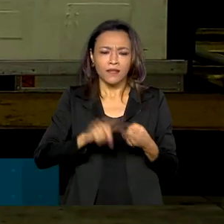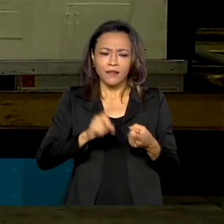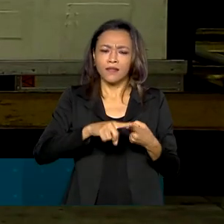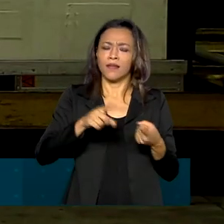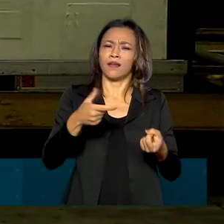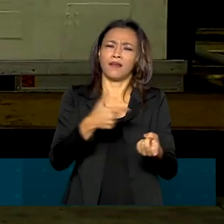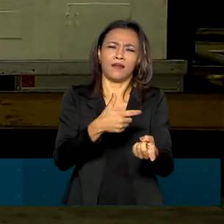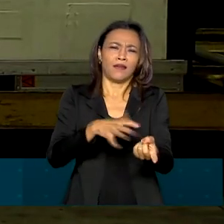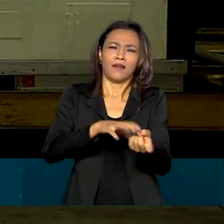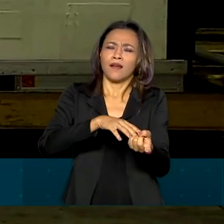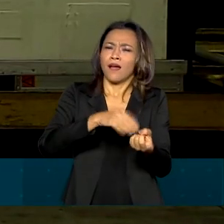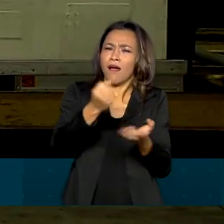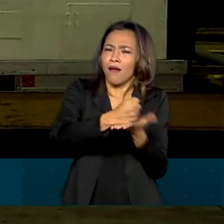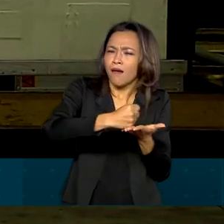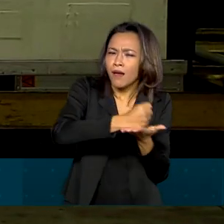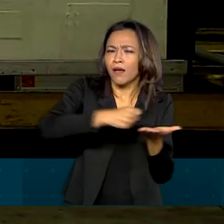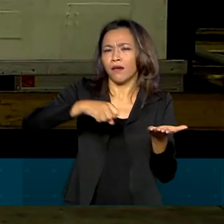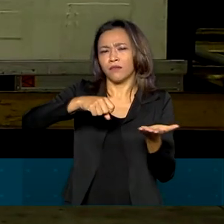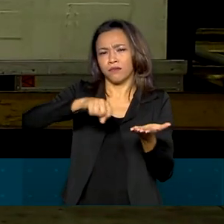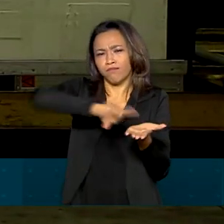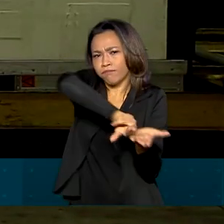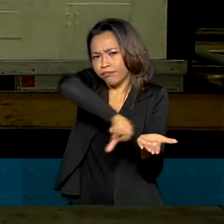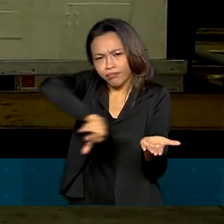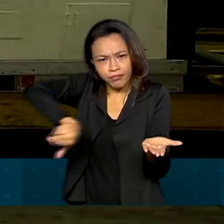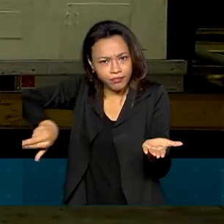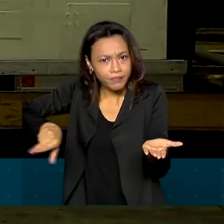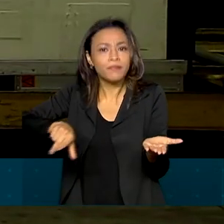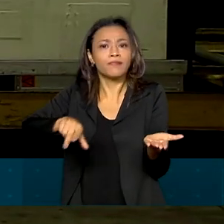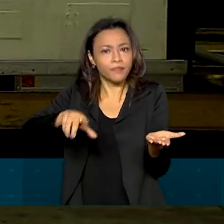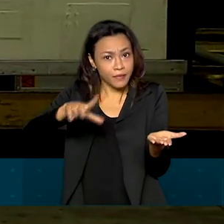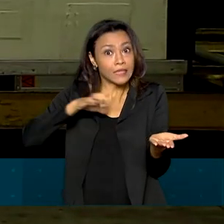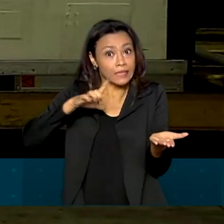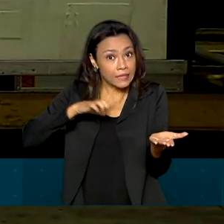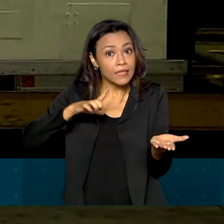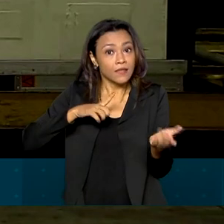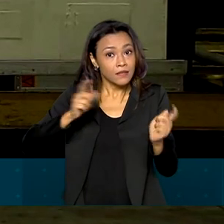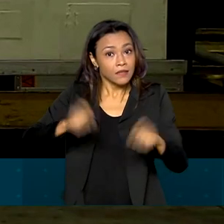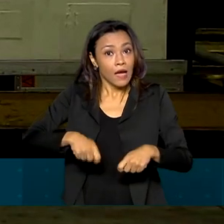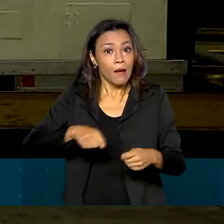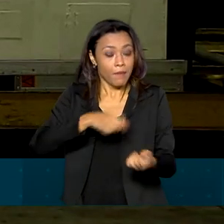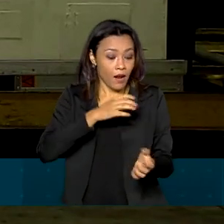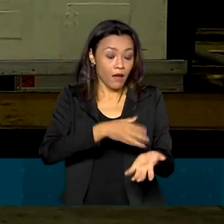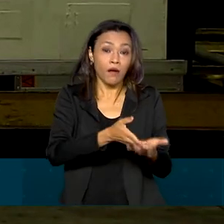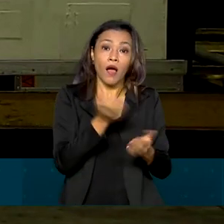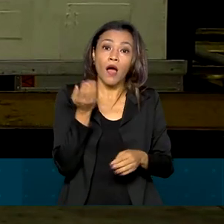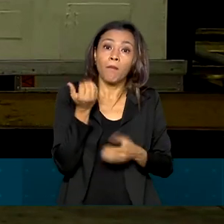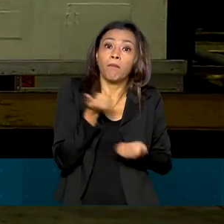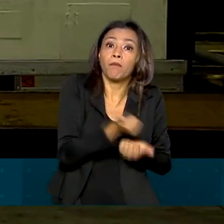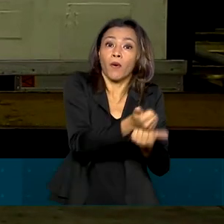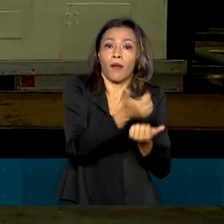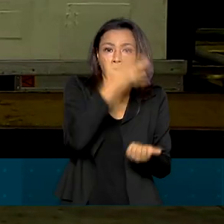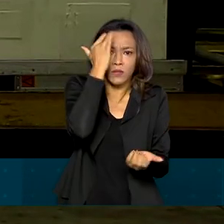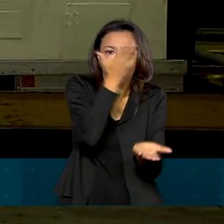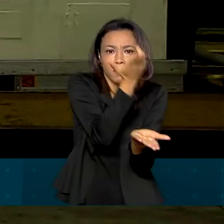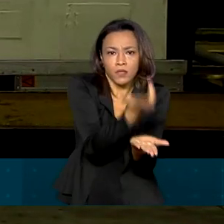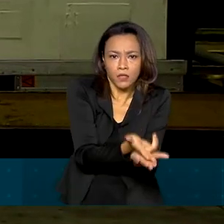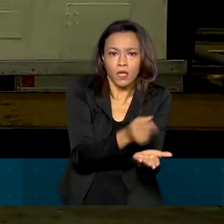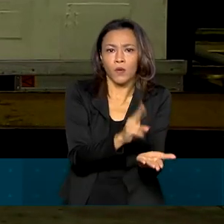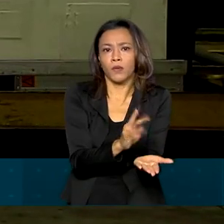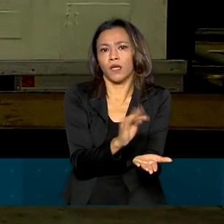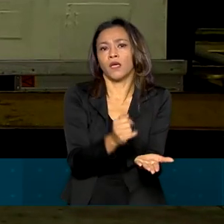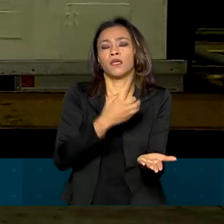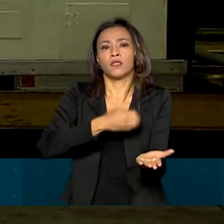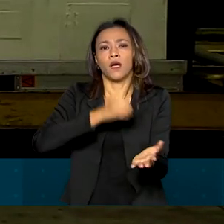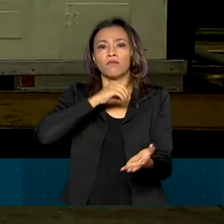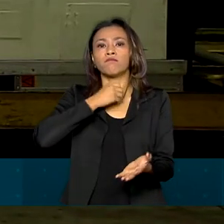neuromusculares e analgésicos, itens básicos para realizar e manter pacientes intubados. Todos os estados e o Distrito